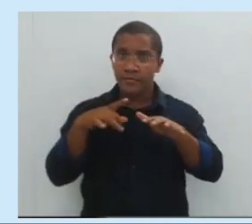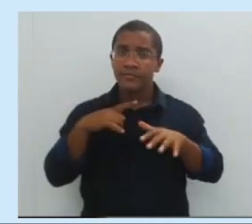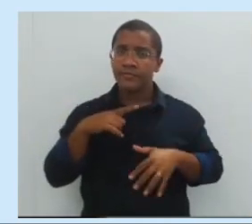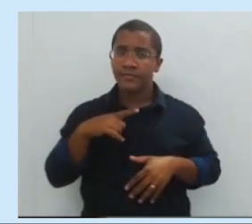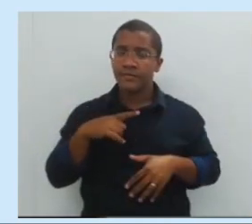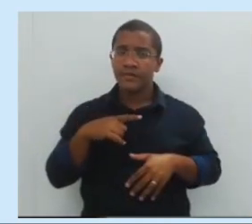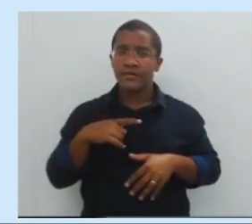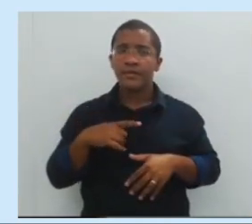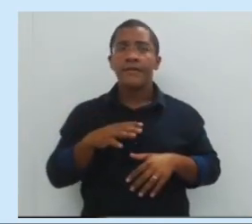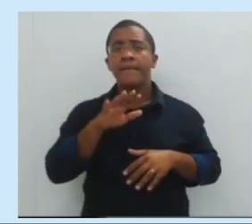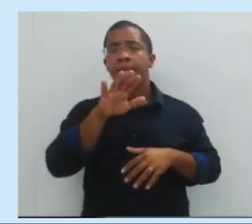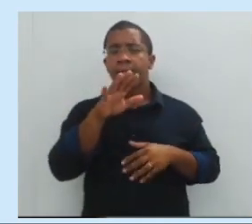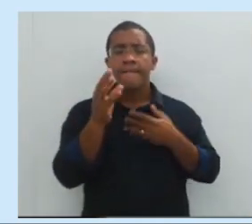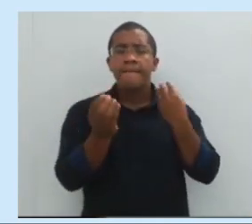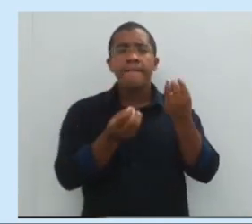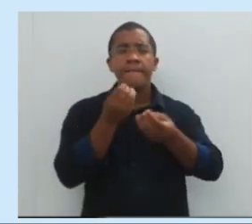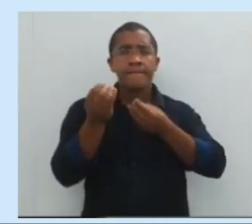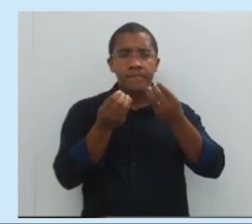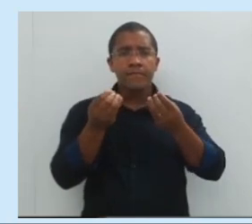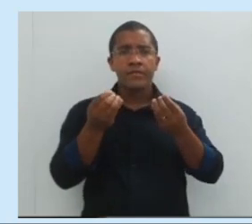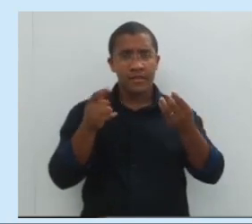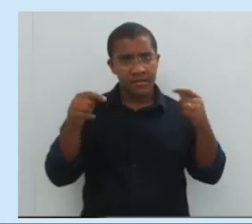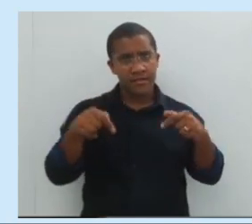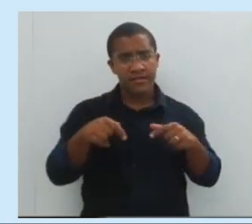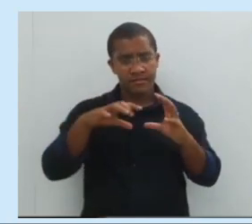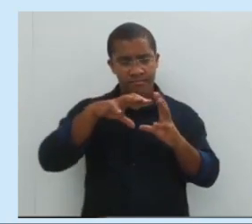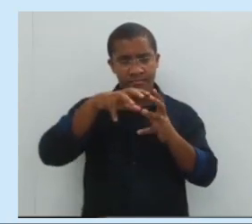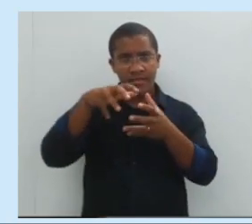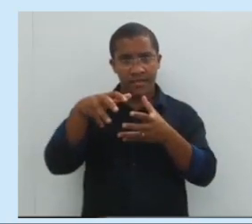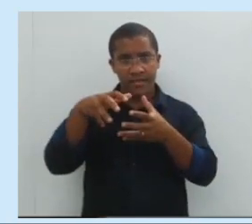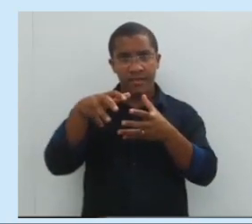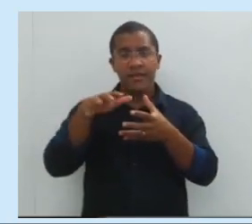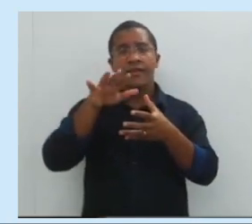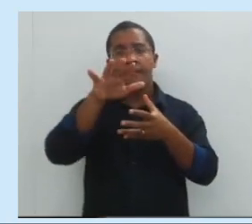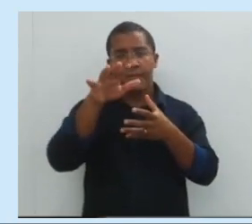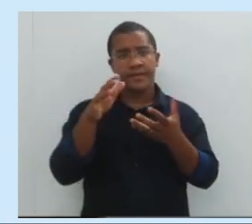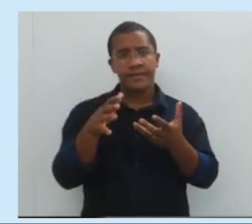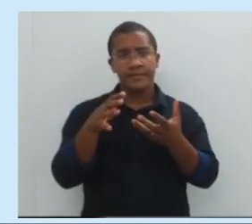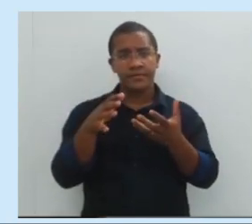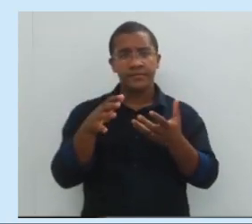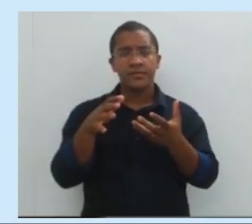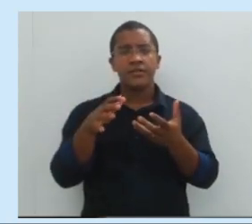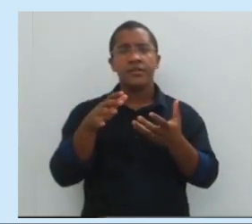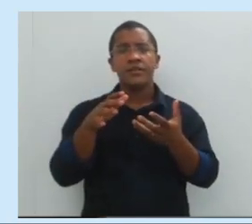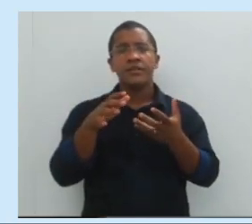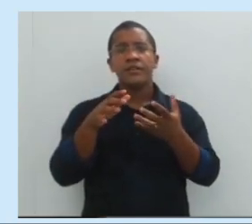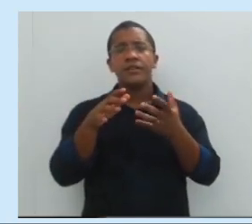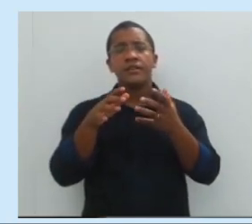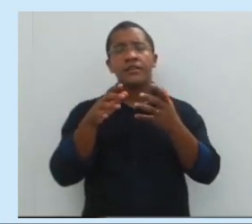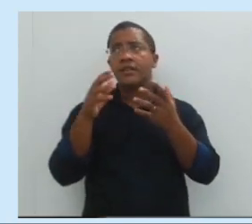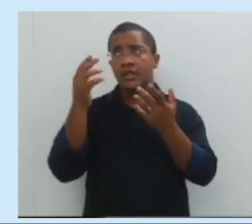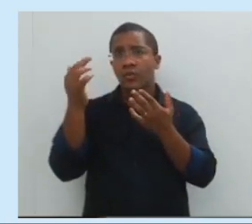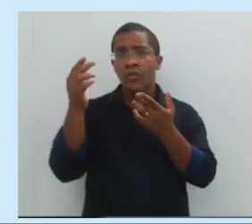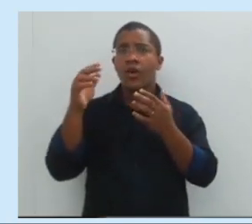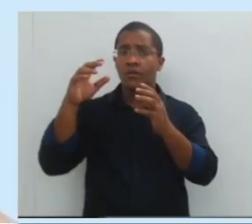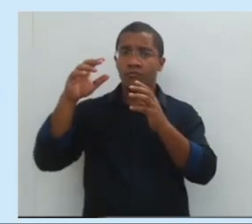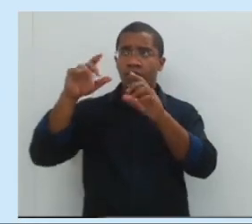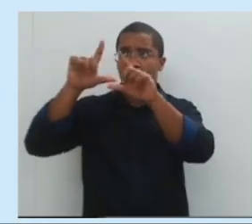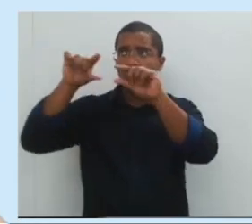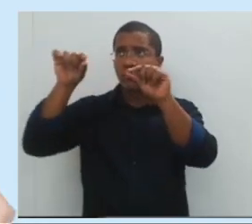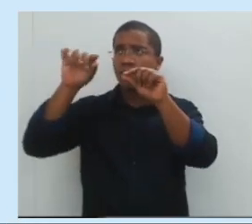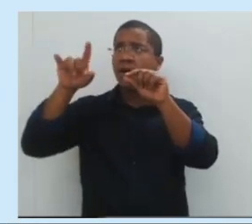movimento, como nosso planeta Terra. E a lua, ela vai realizar quantos